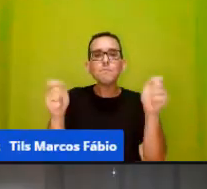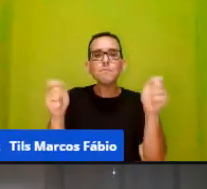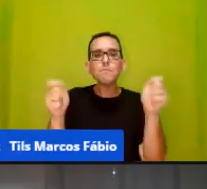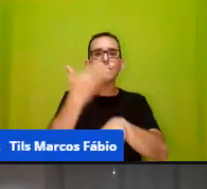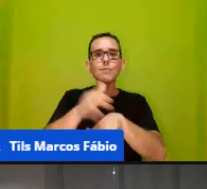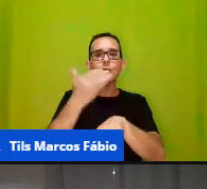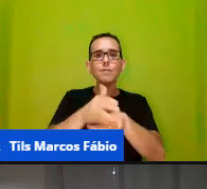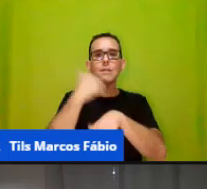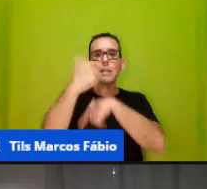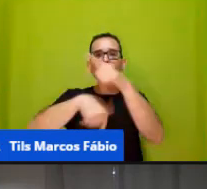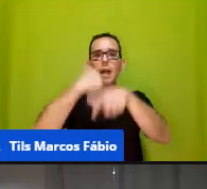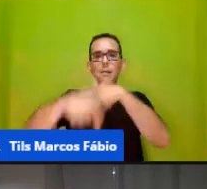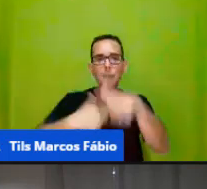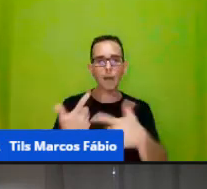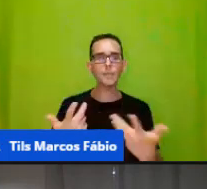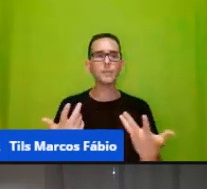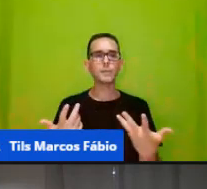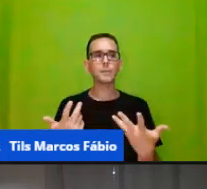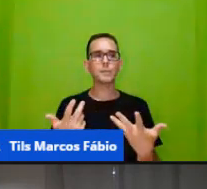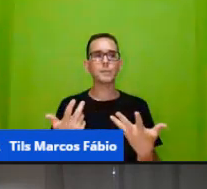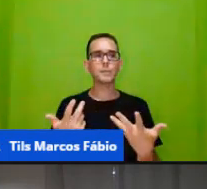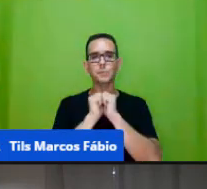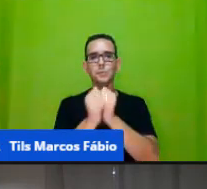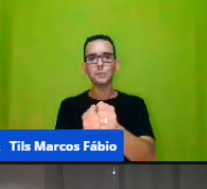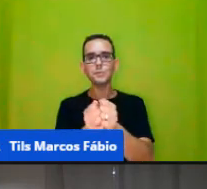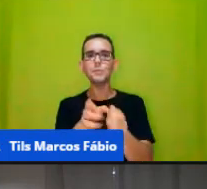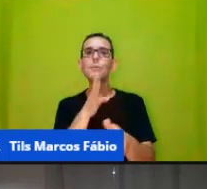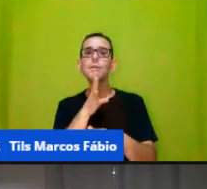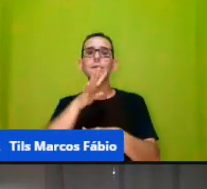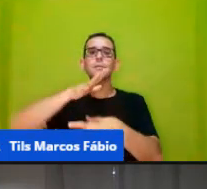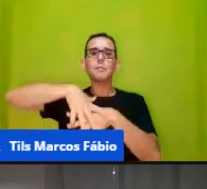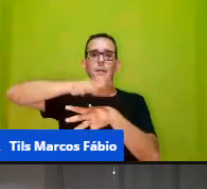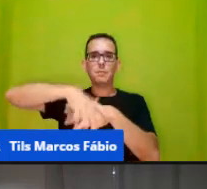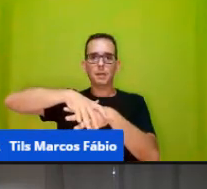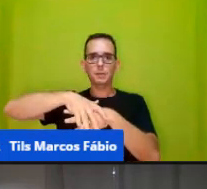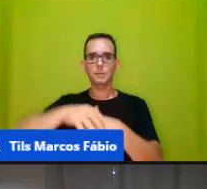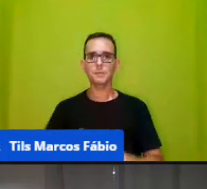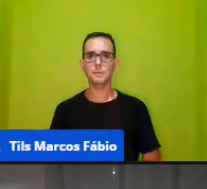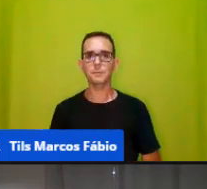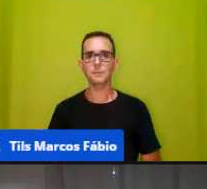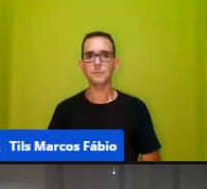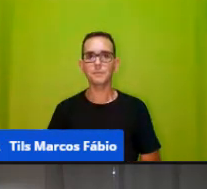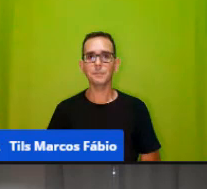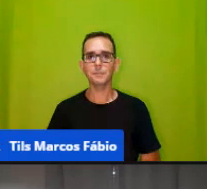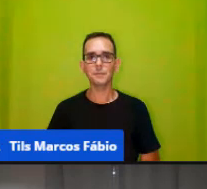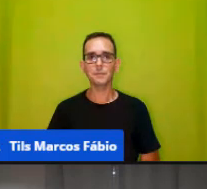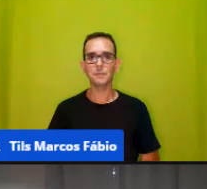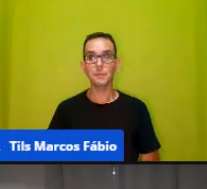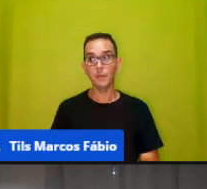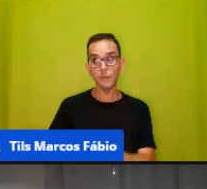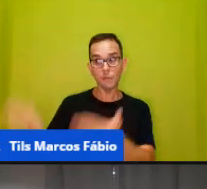trabalho com os conhecimentos matemáticos. Então, vamos lá, Gi?